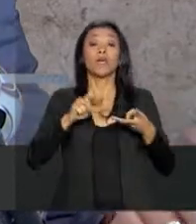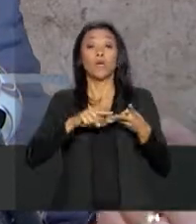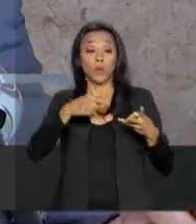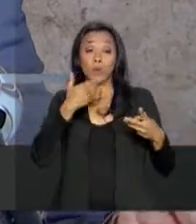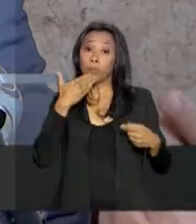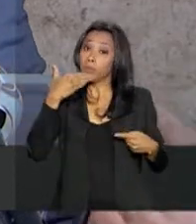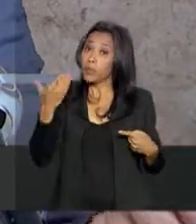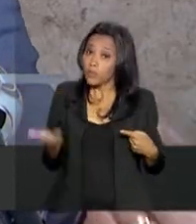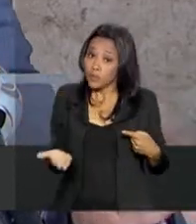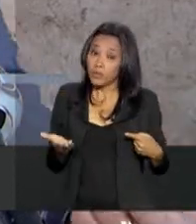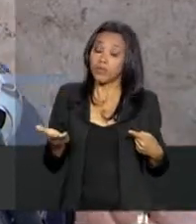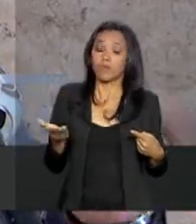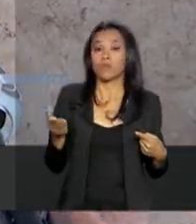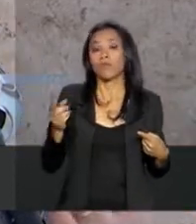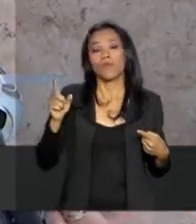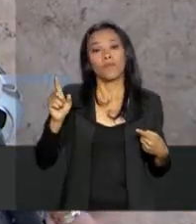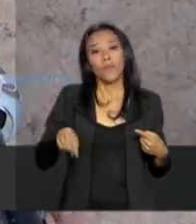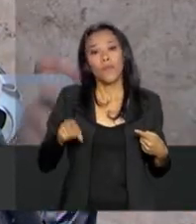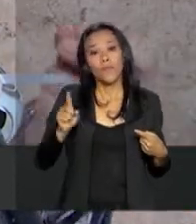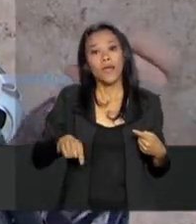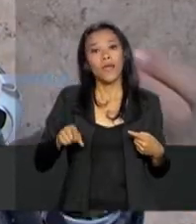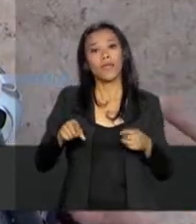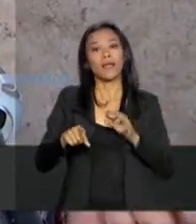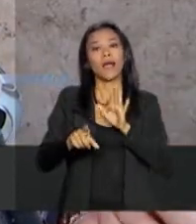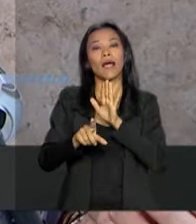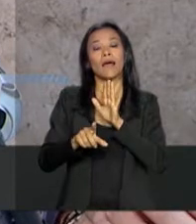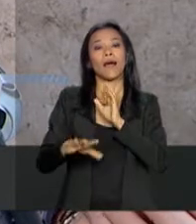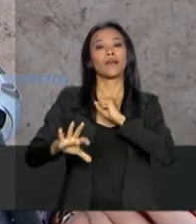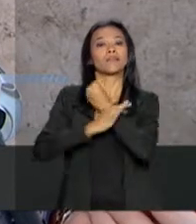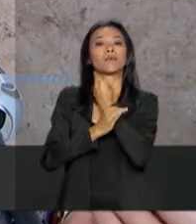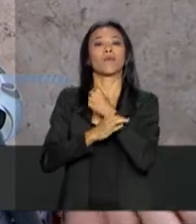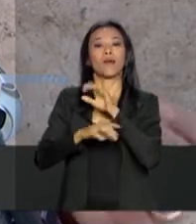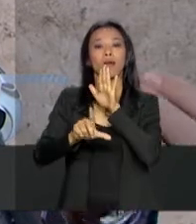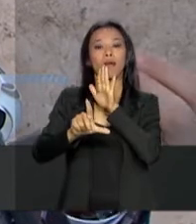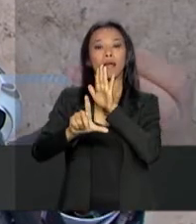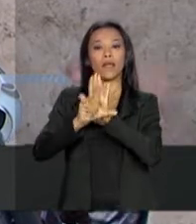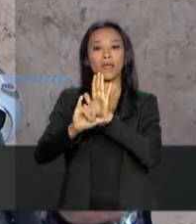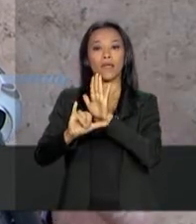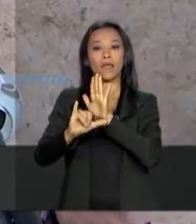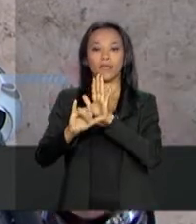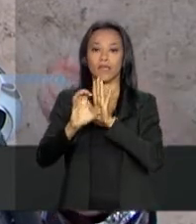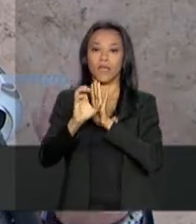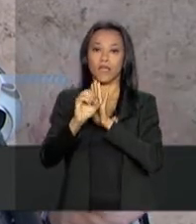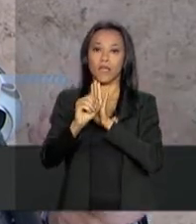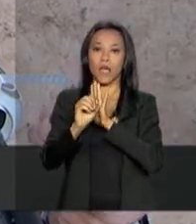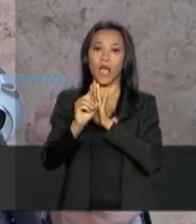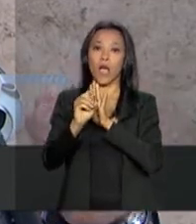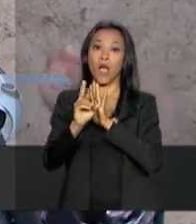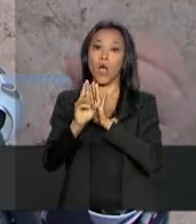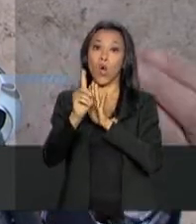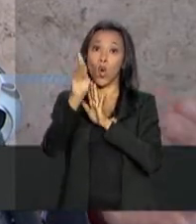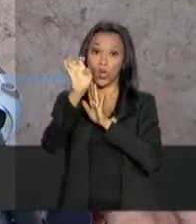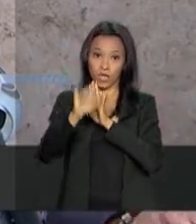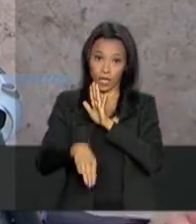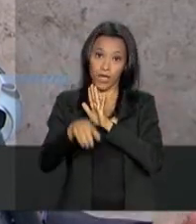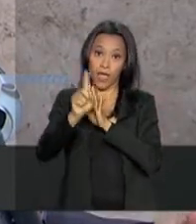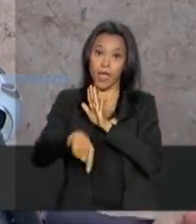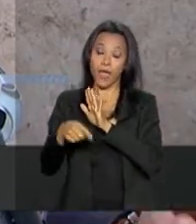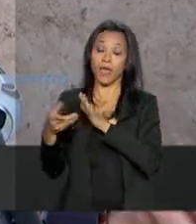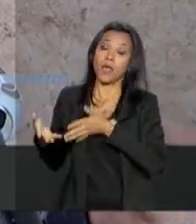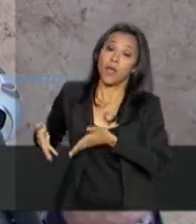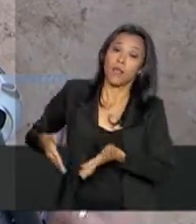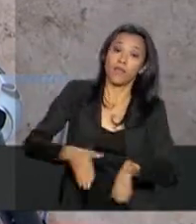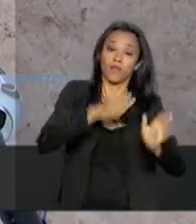não se referia à garantia da lei da ordem. O que é a garantia da lei da ordem? É o emprego das Forças Armadas na faixa de